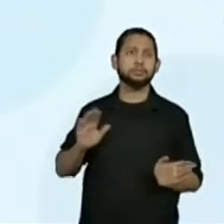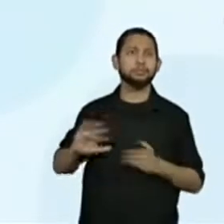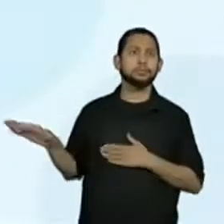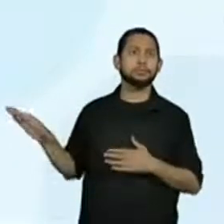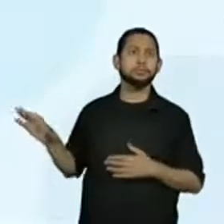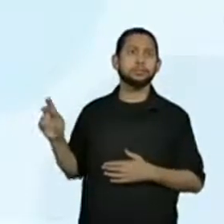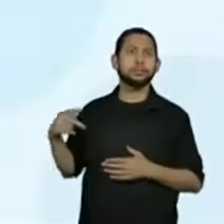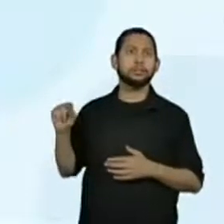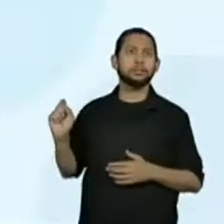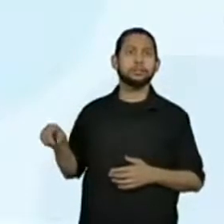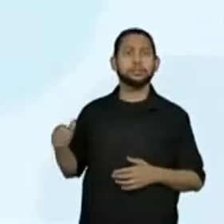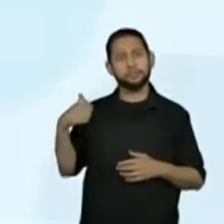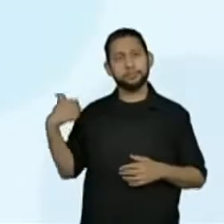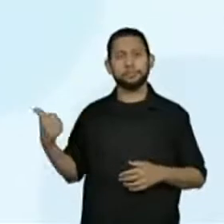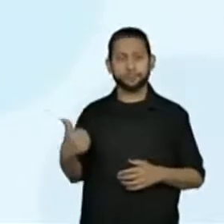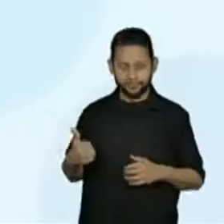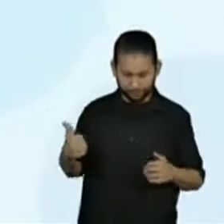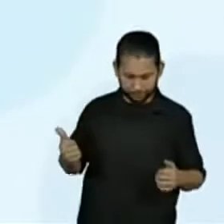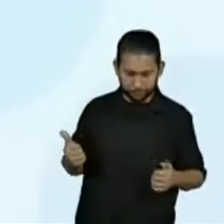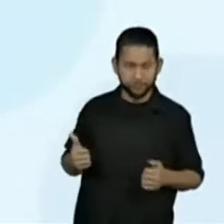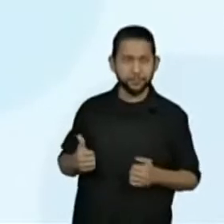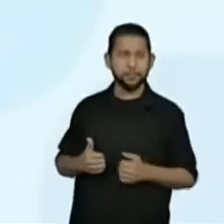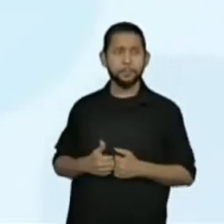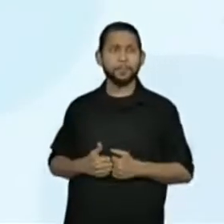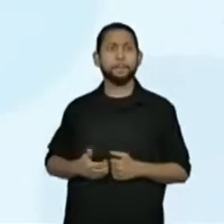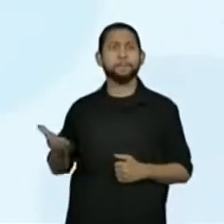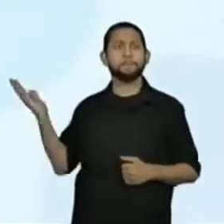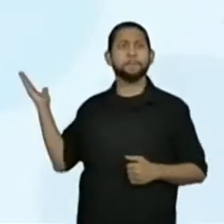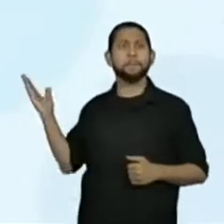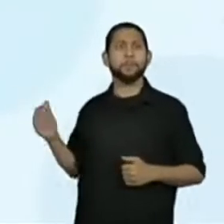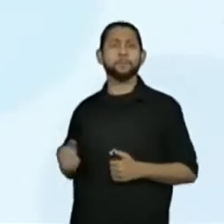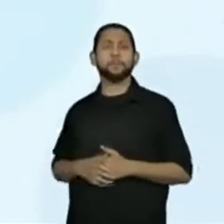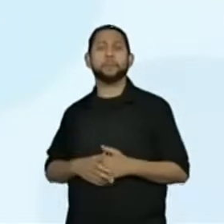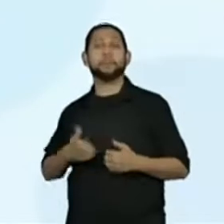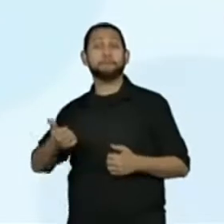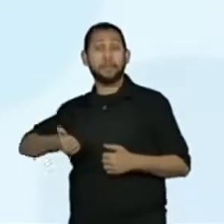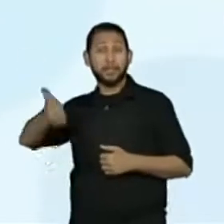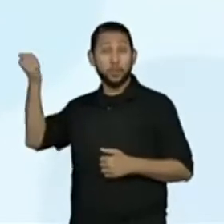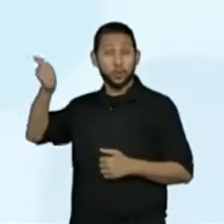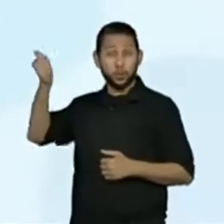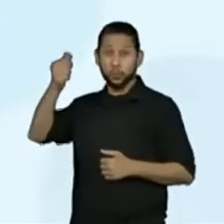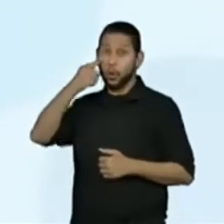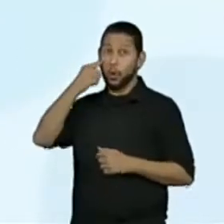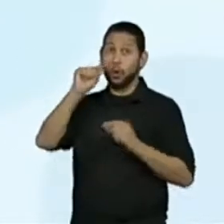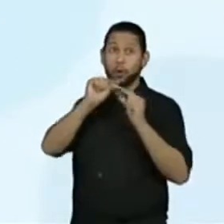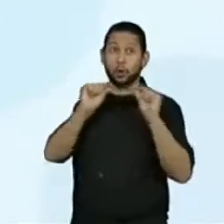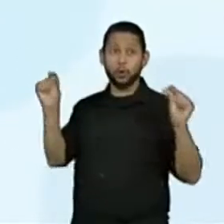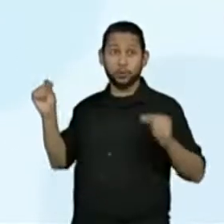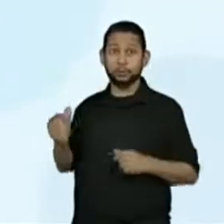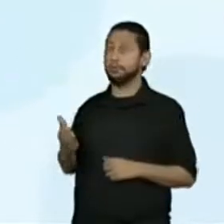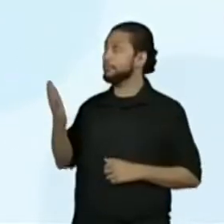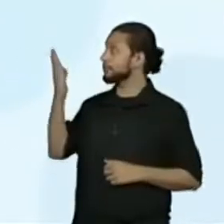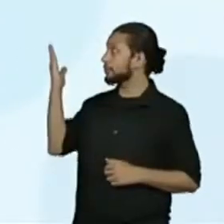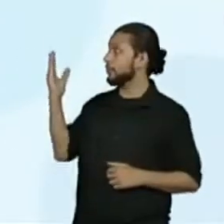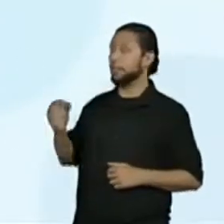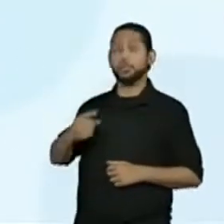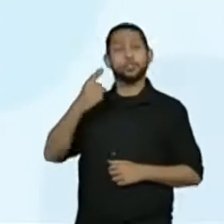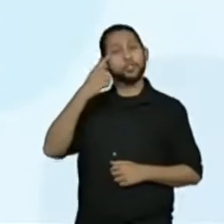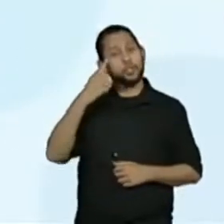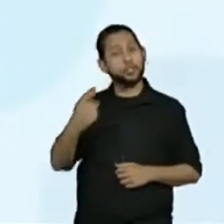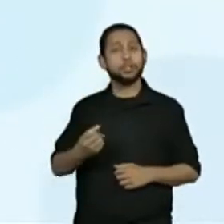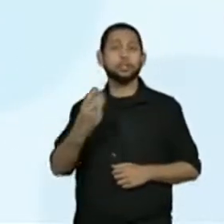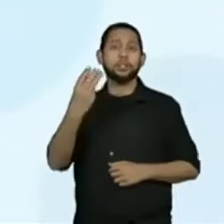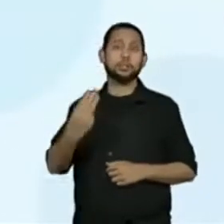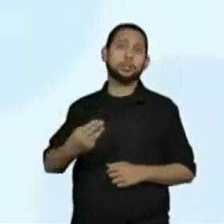Apertei errada. Ó, isso aqui é a